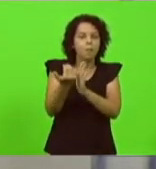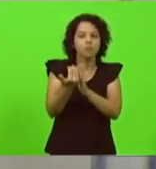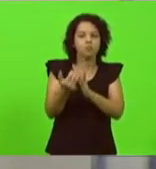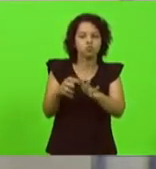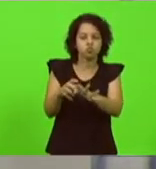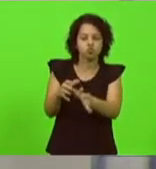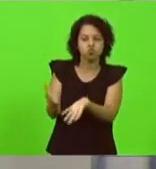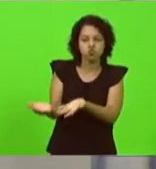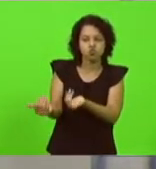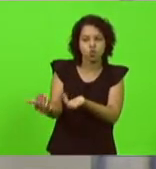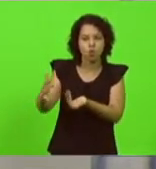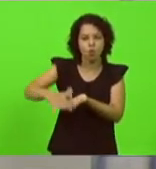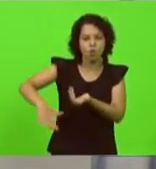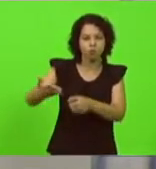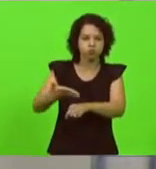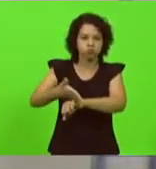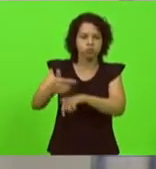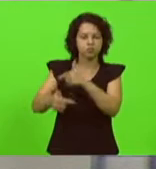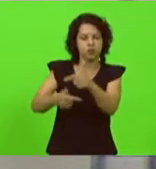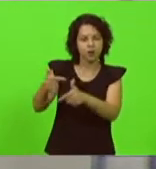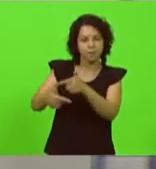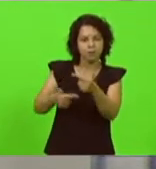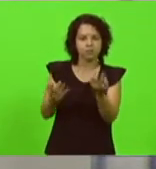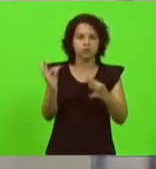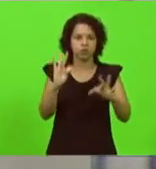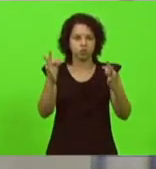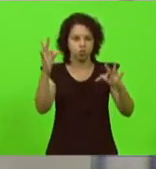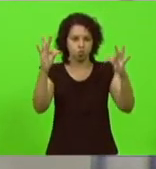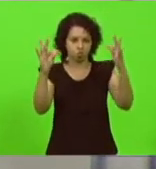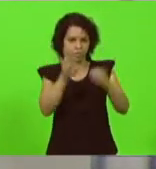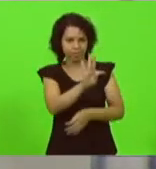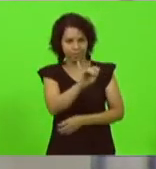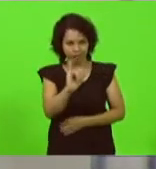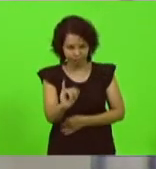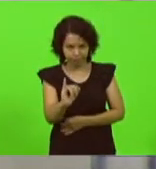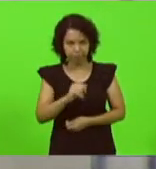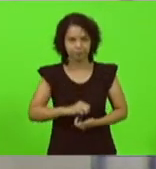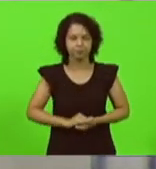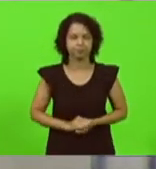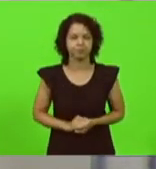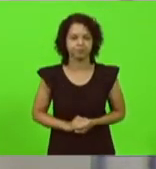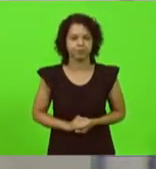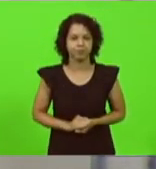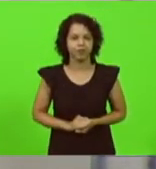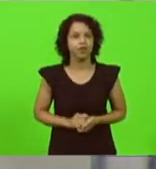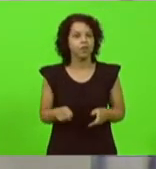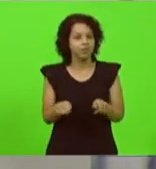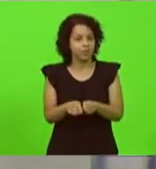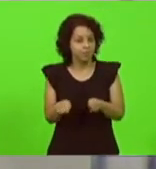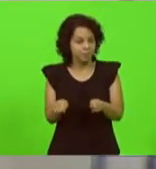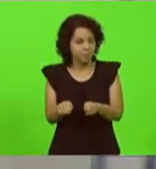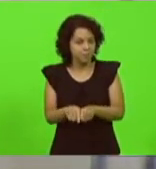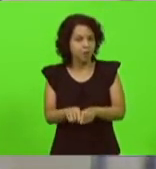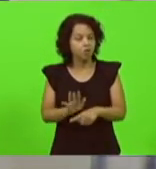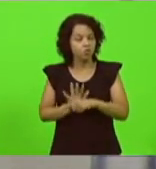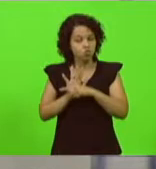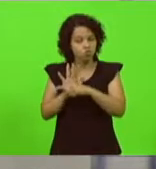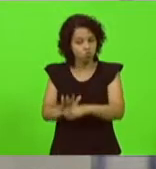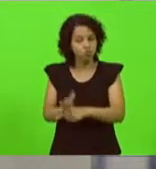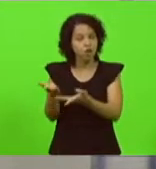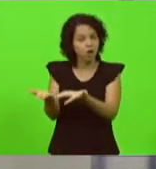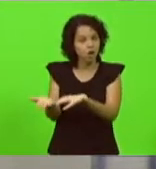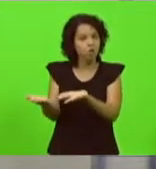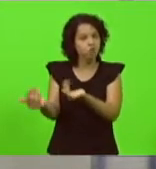para o mercado de trabalho de tecnologia da informação e fazendo também com que esses jovens sejam